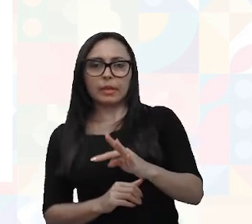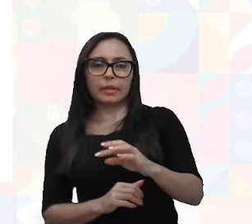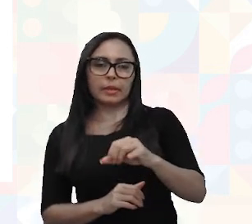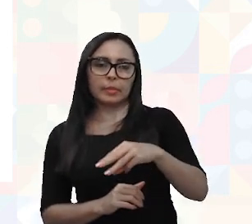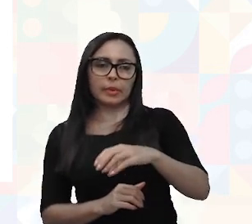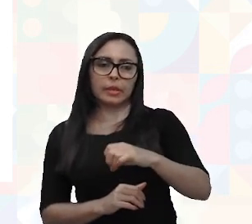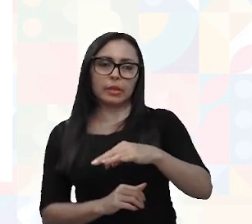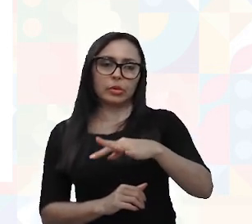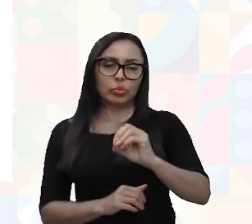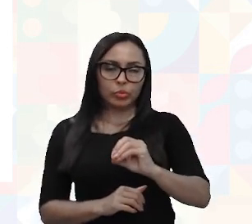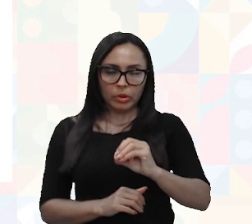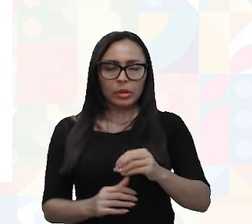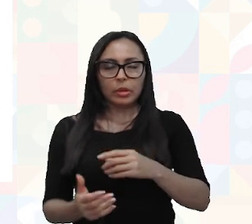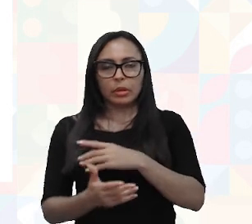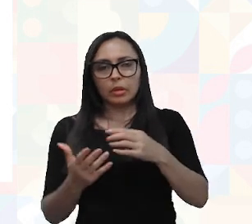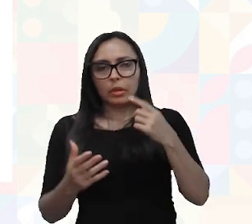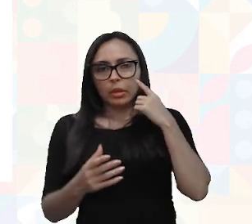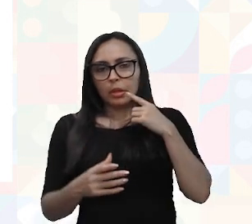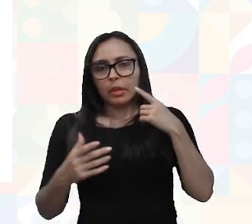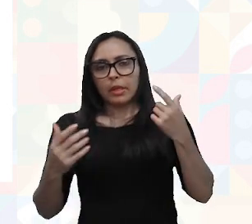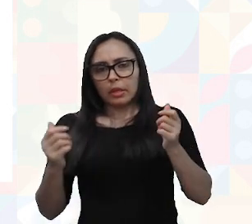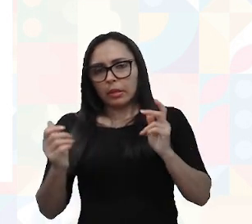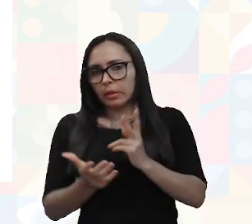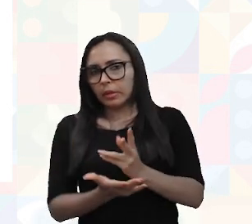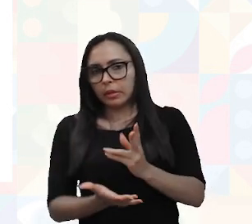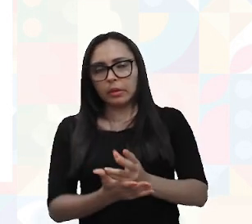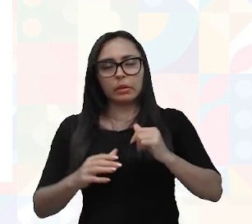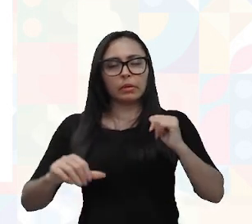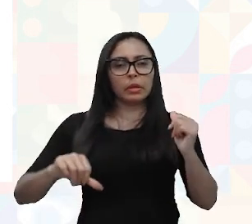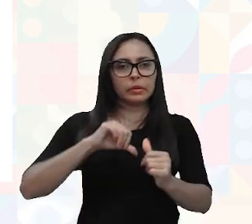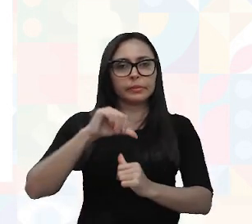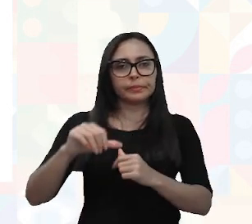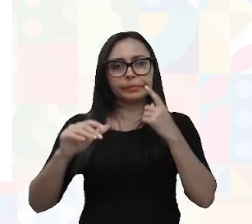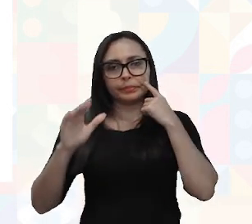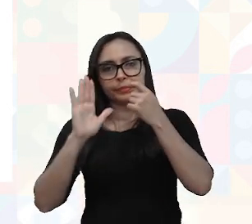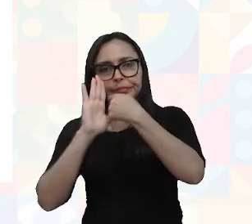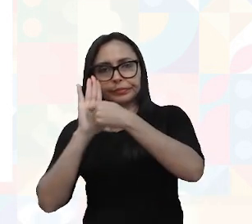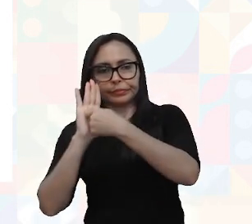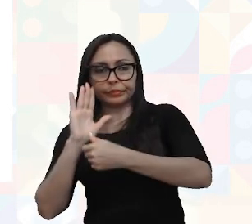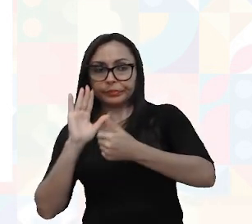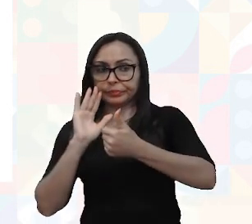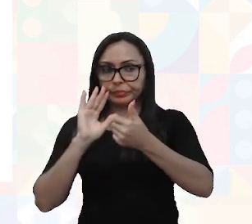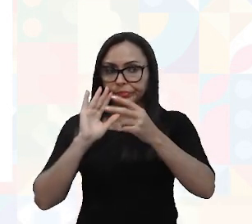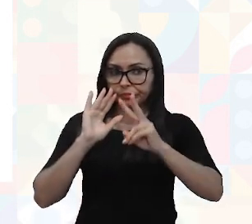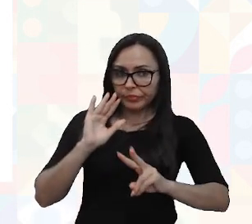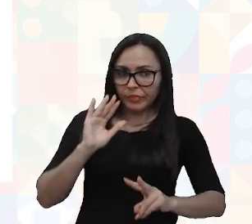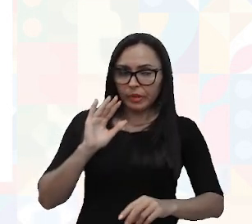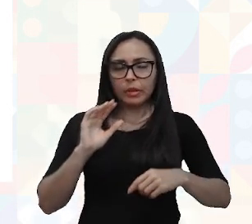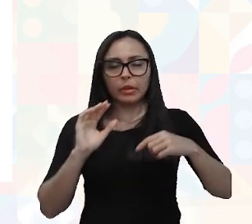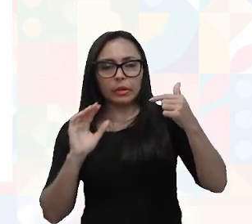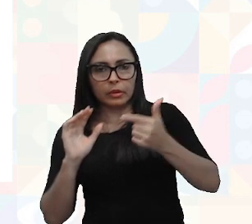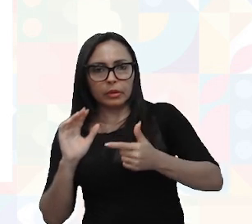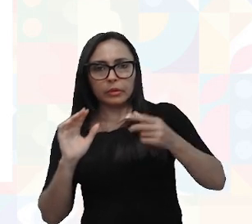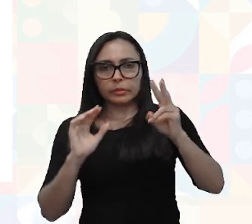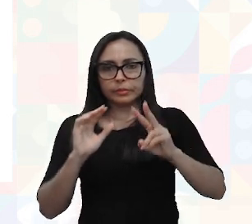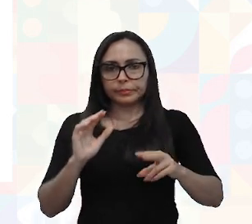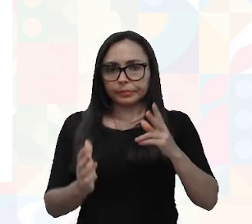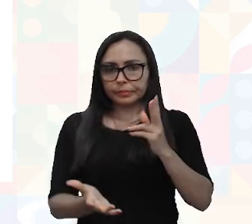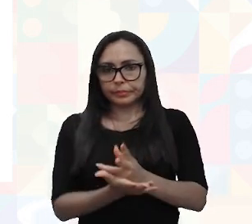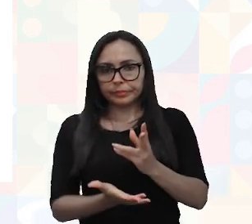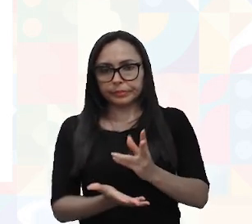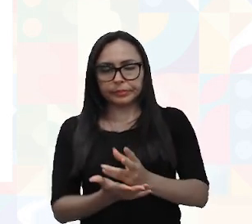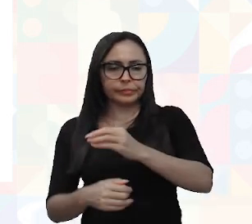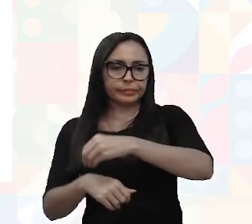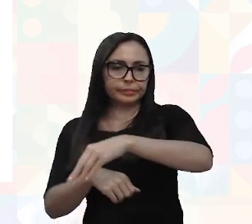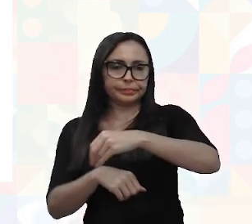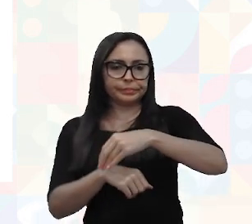roteirista, ele altera o roteiro, ele escreve a primeira vez, então se ele escreve uma segunda vez, ele sempre vai estar indicando